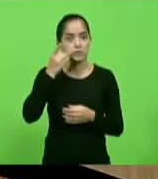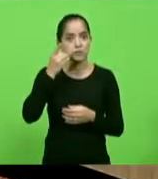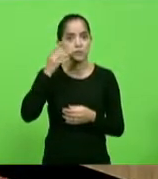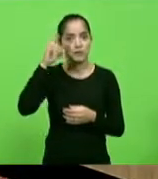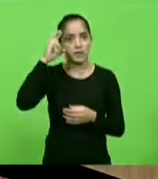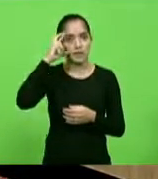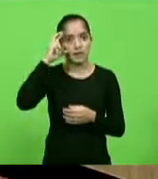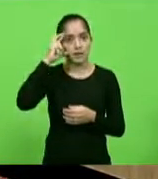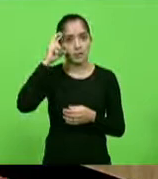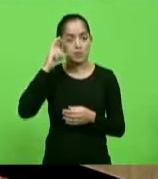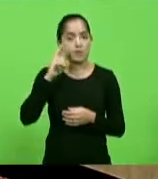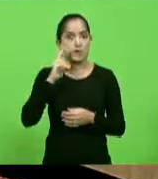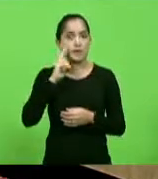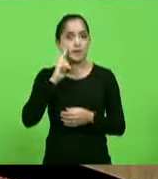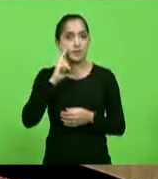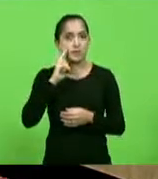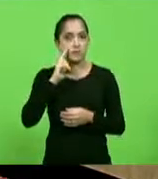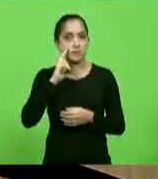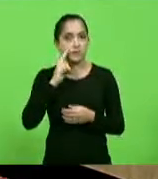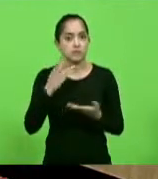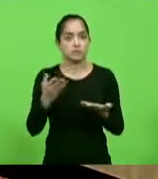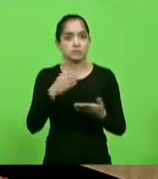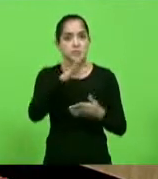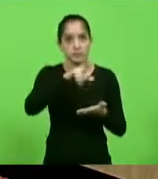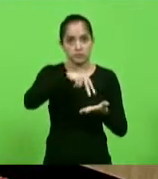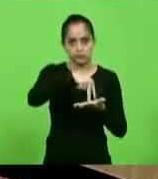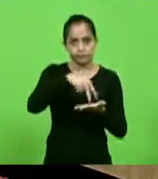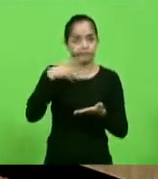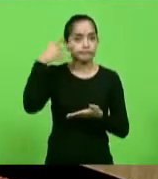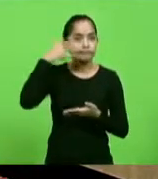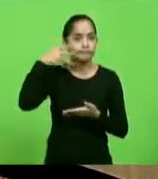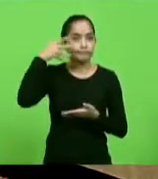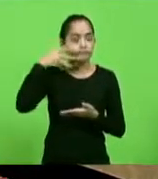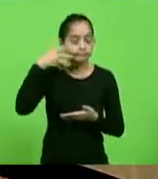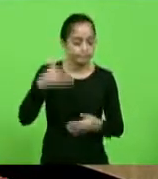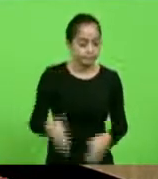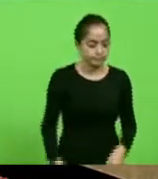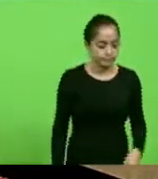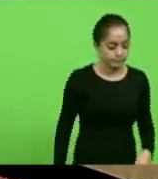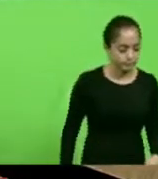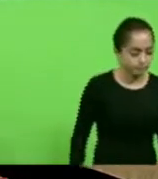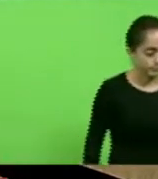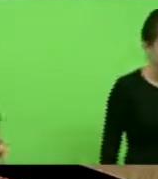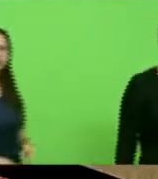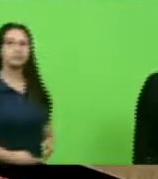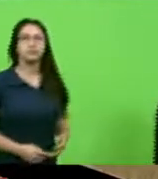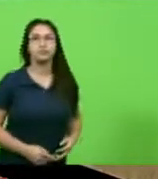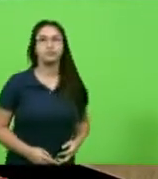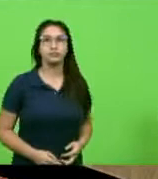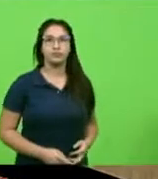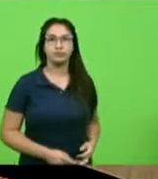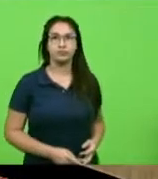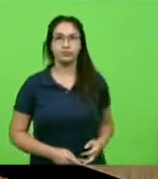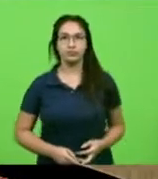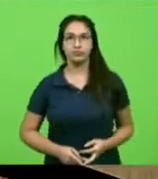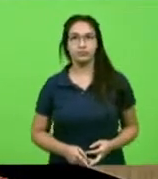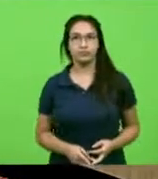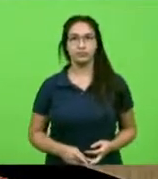o deputado Ivan. Eu chamo o deputado Ivan, por gentileza, deputado Ivan. Primeira parte